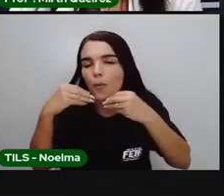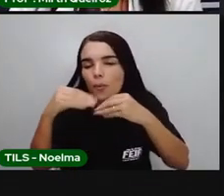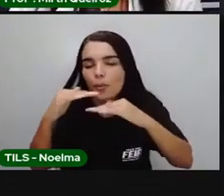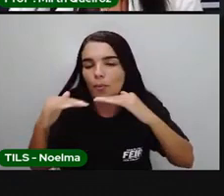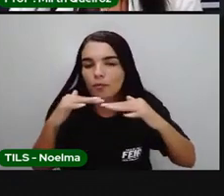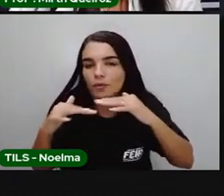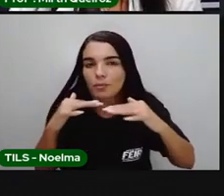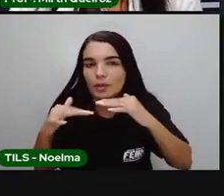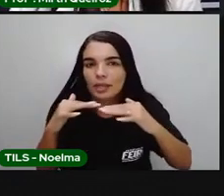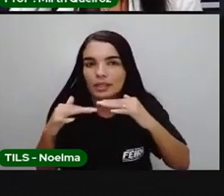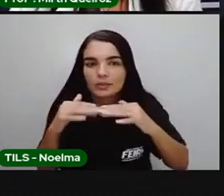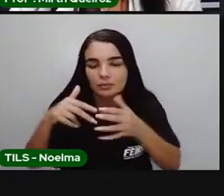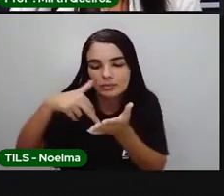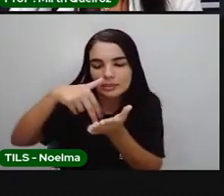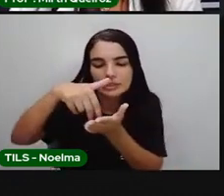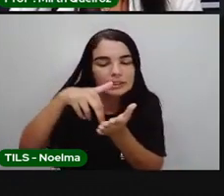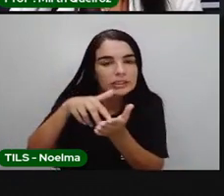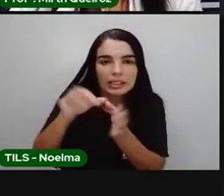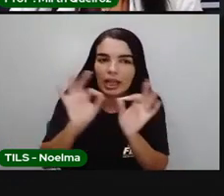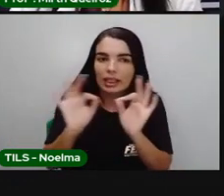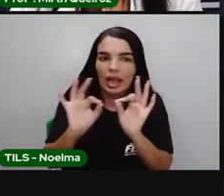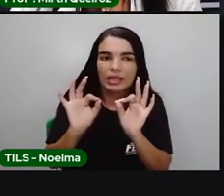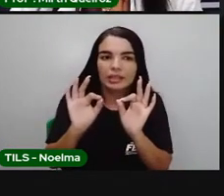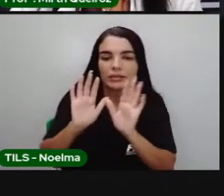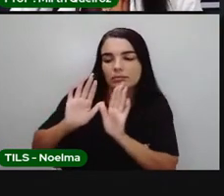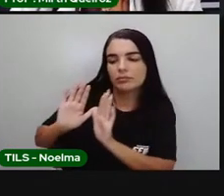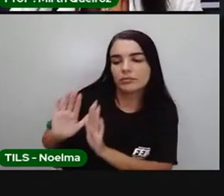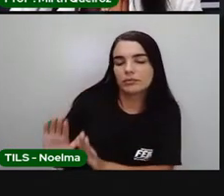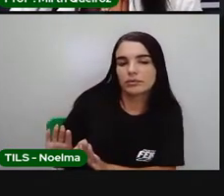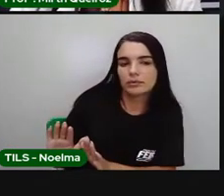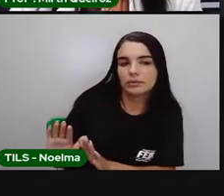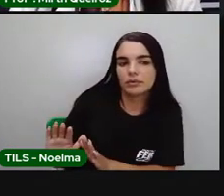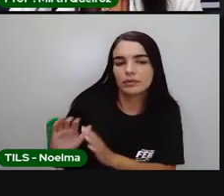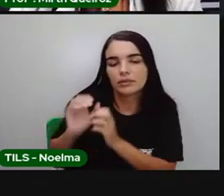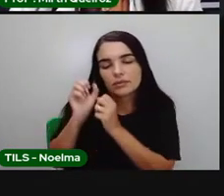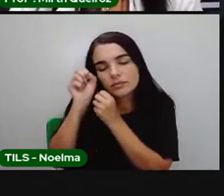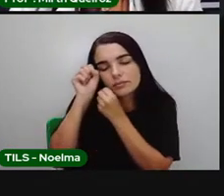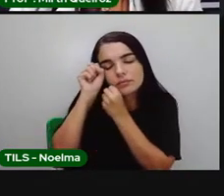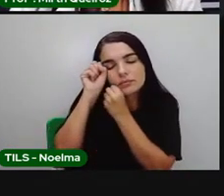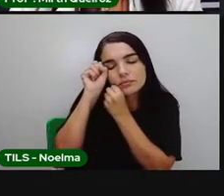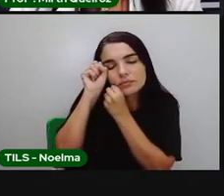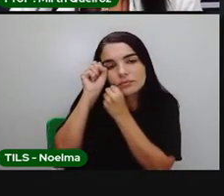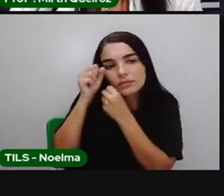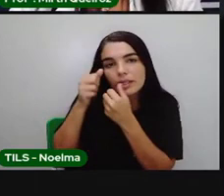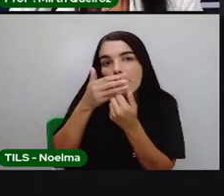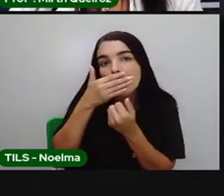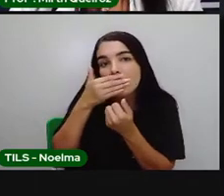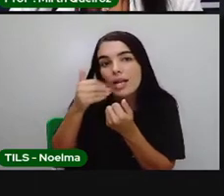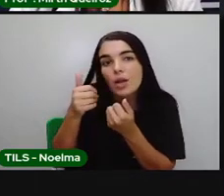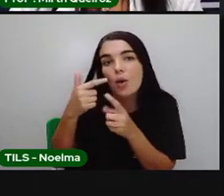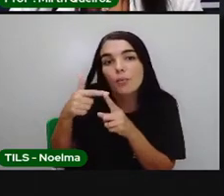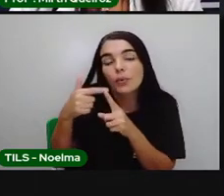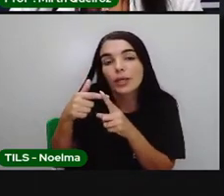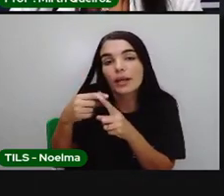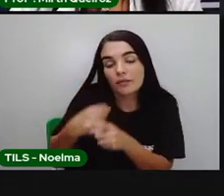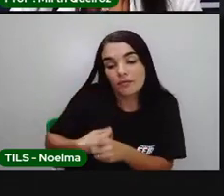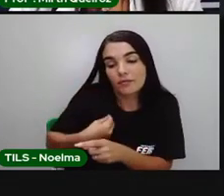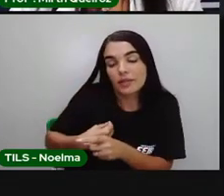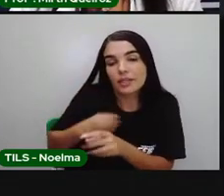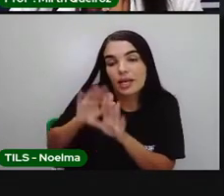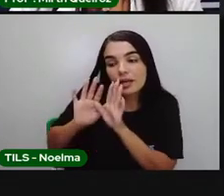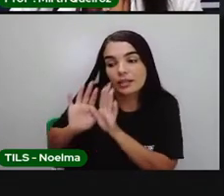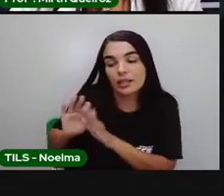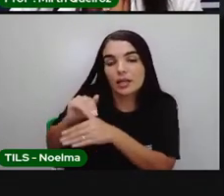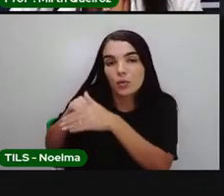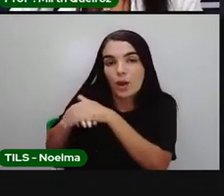por causa fisiológica. Levando o indivíduo a um estado em que as funções vitais parecem estar suspensas.